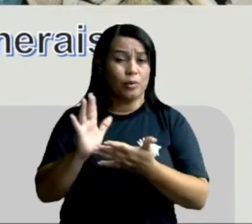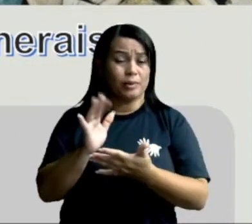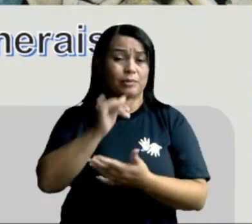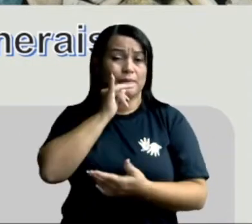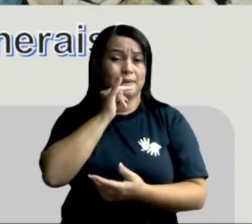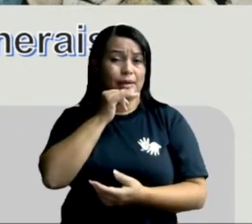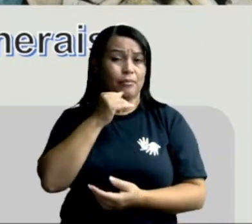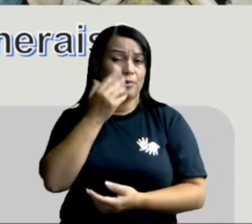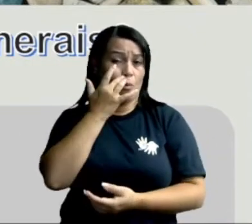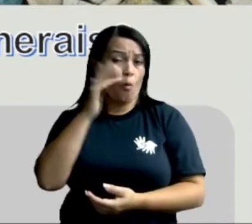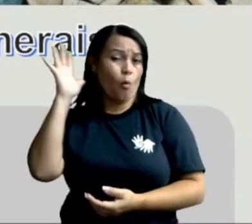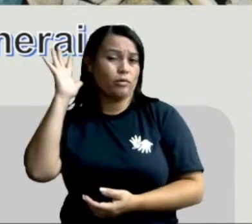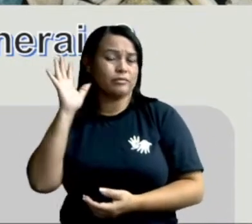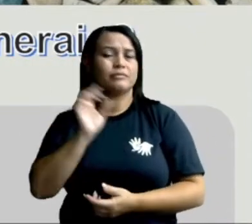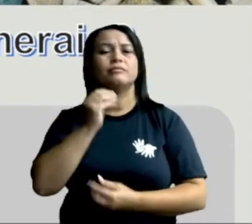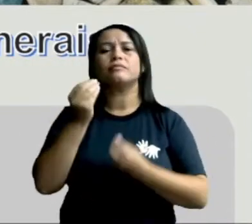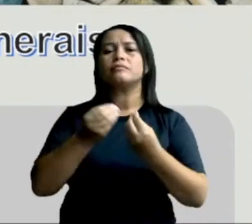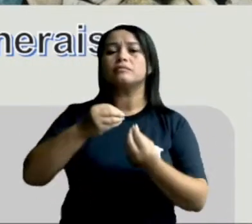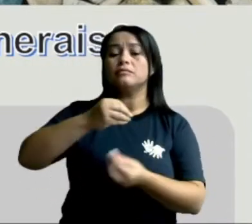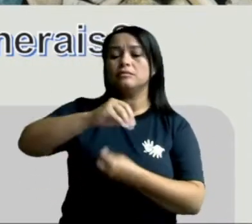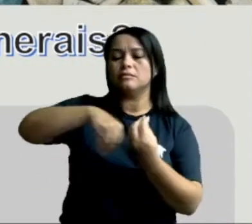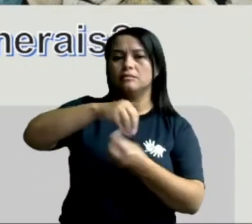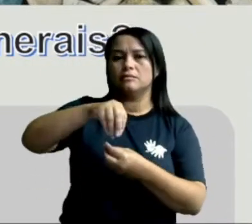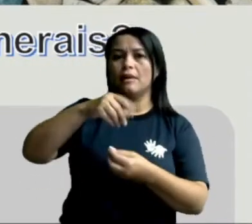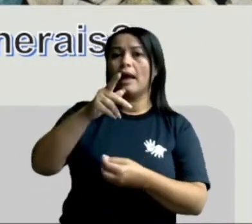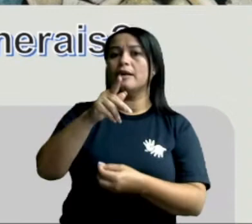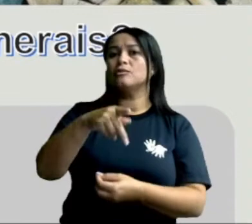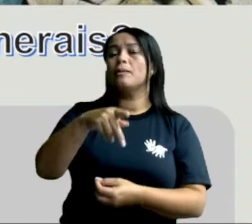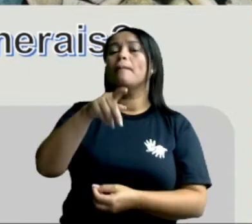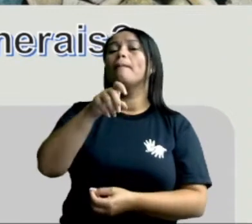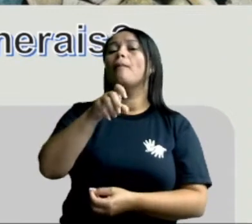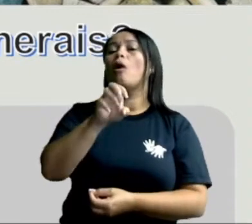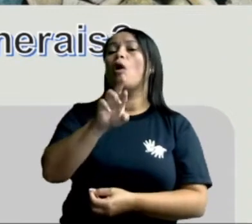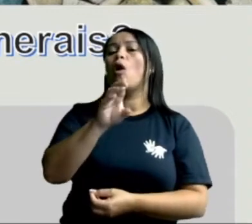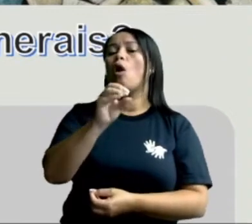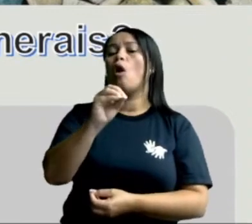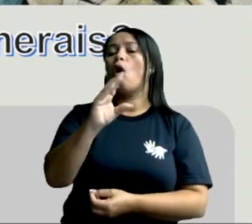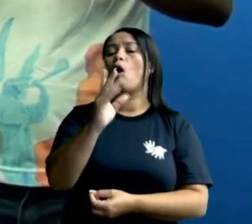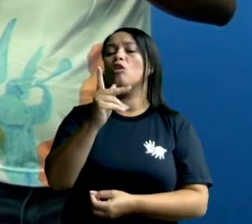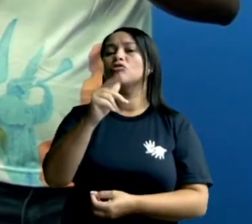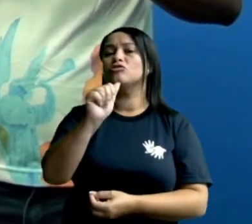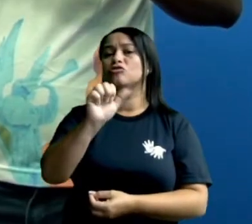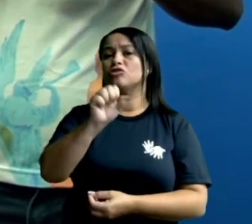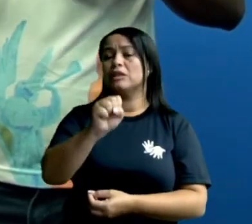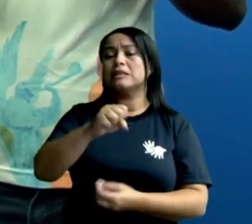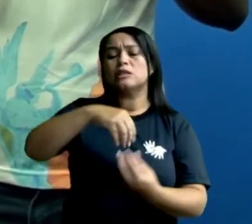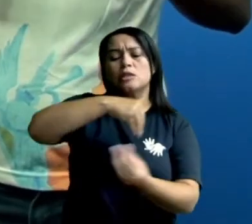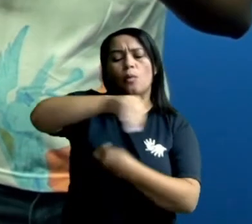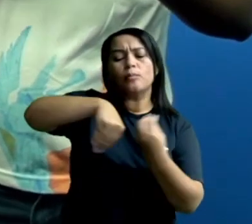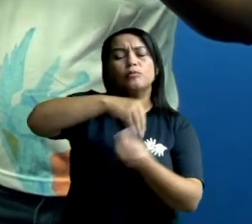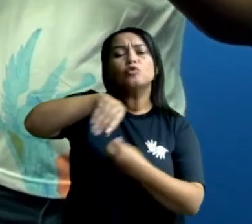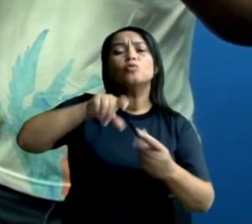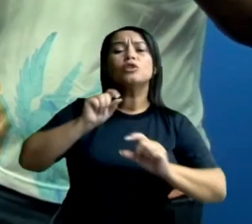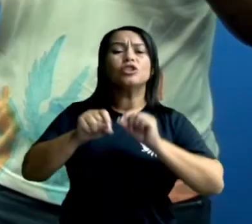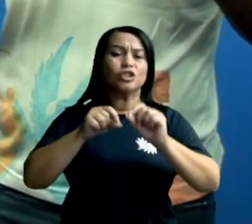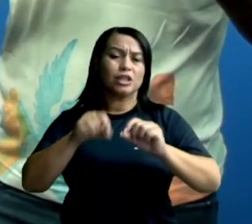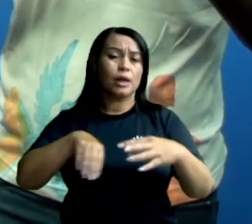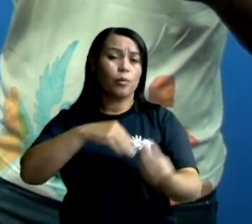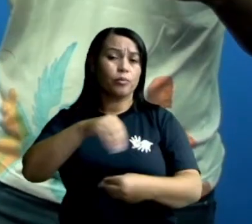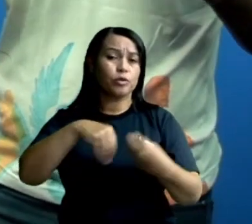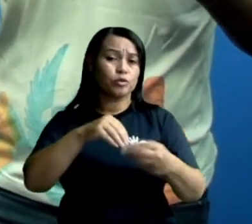as rochas, pessoal, são misturas de minerais. Então, cada rocha tem uma